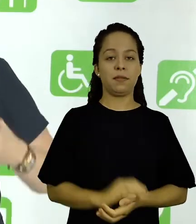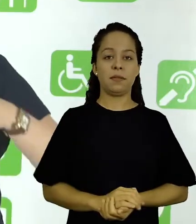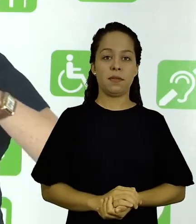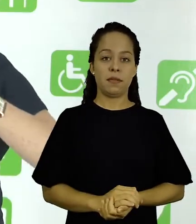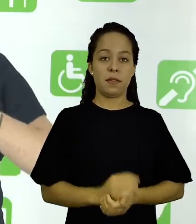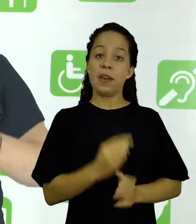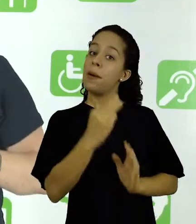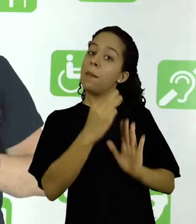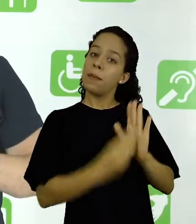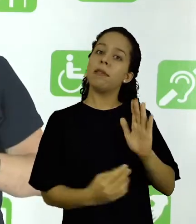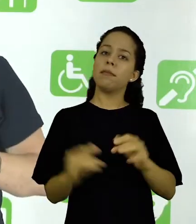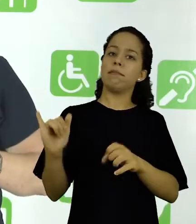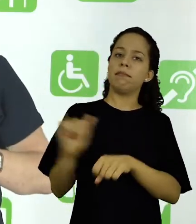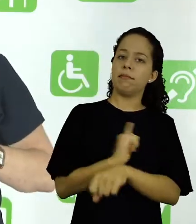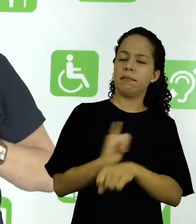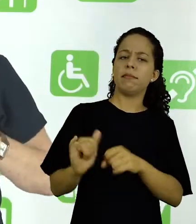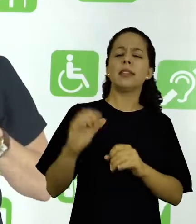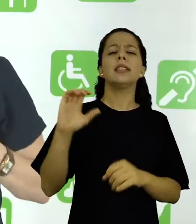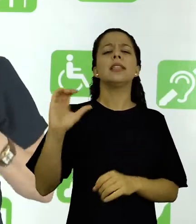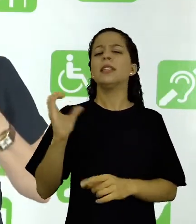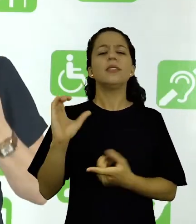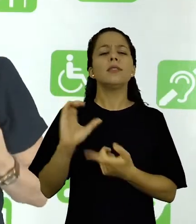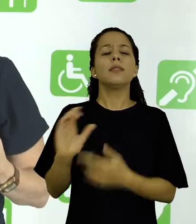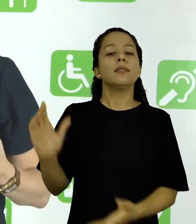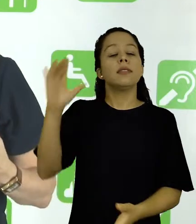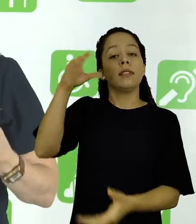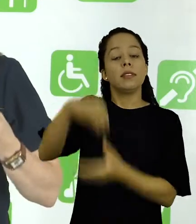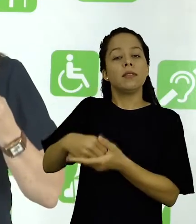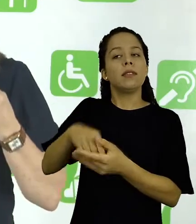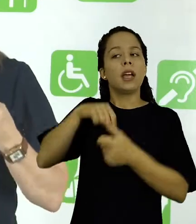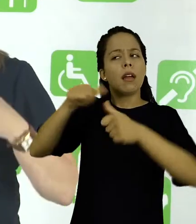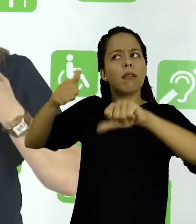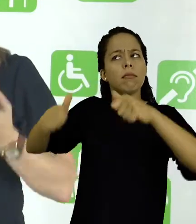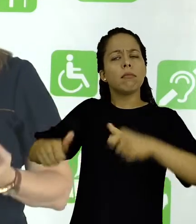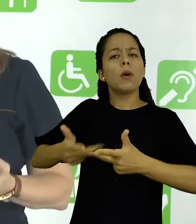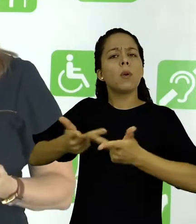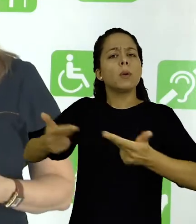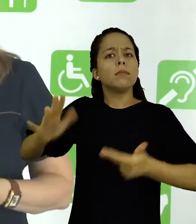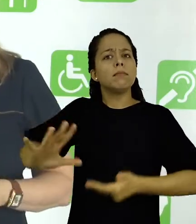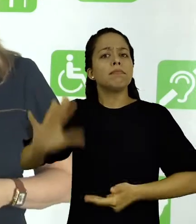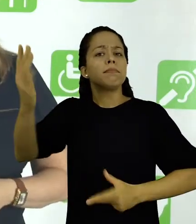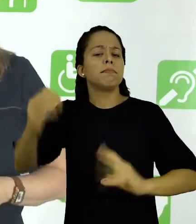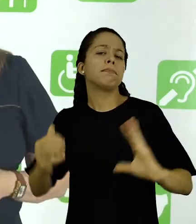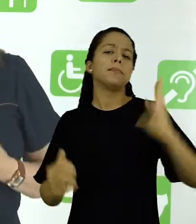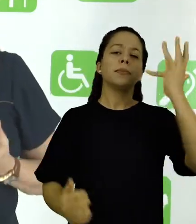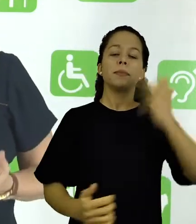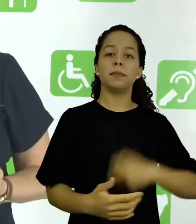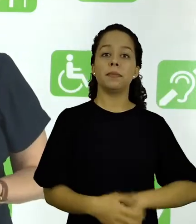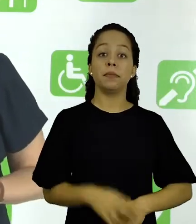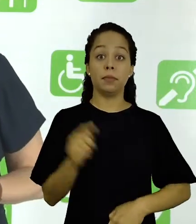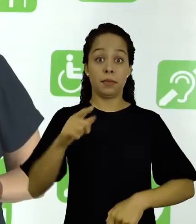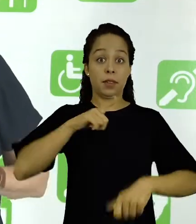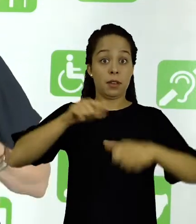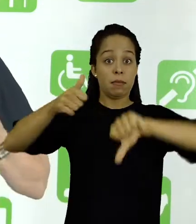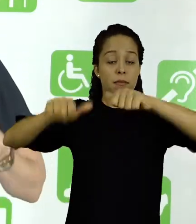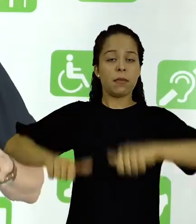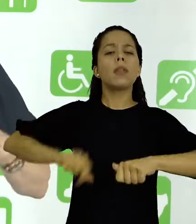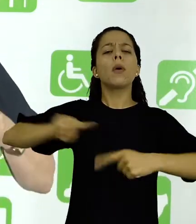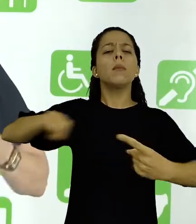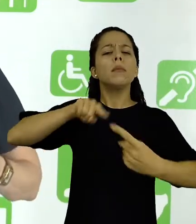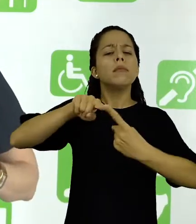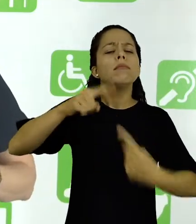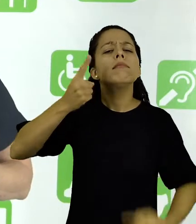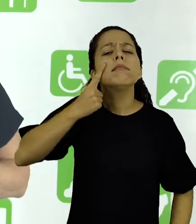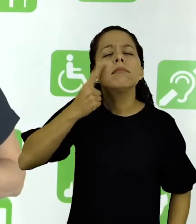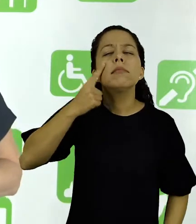método científico. Esse método científico, nele predomina a análise dos fatos. E essa